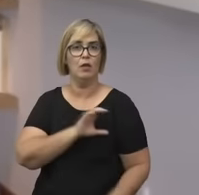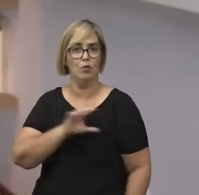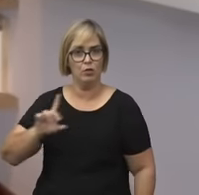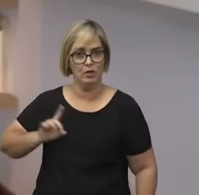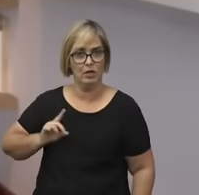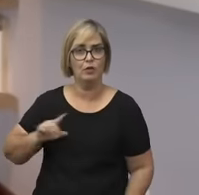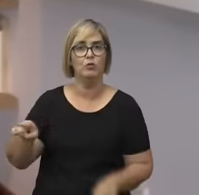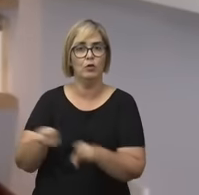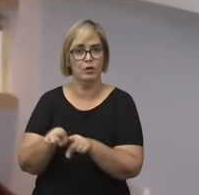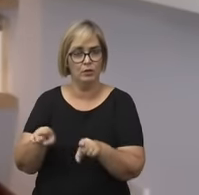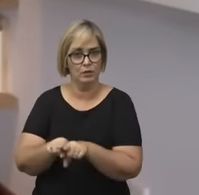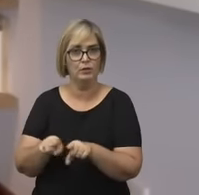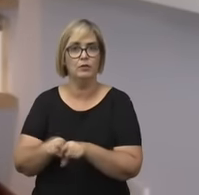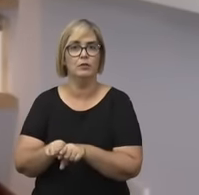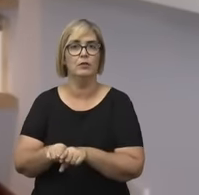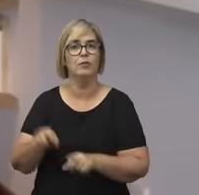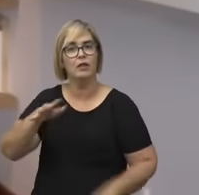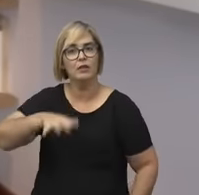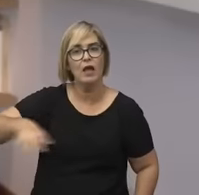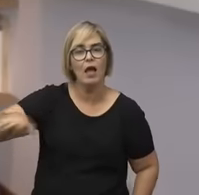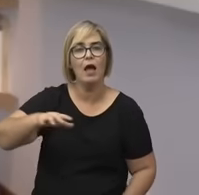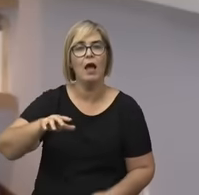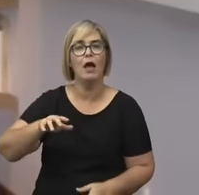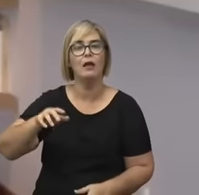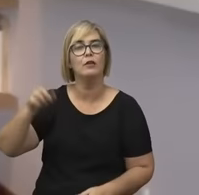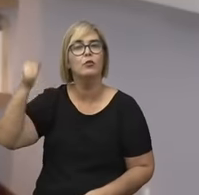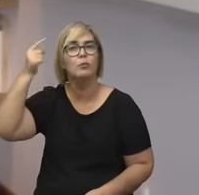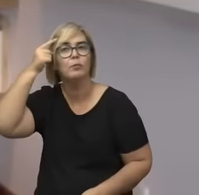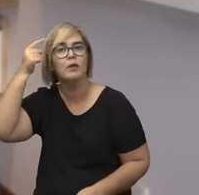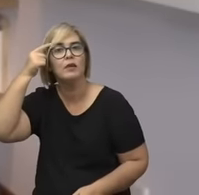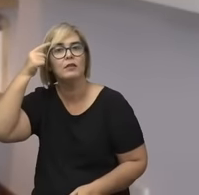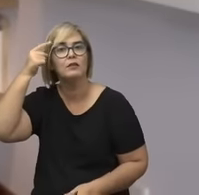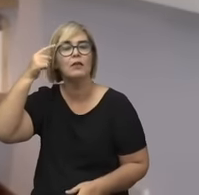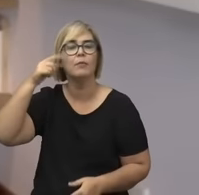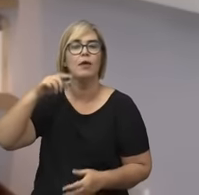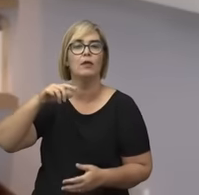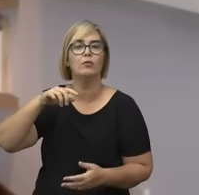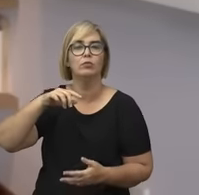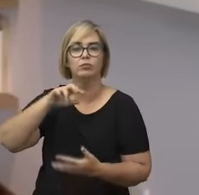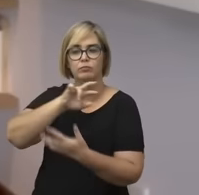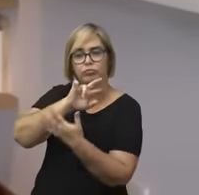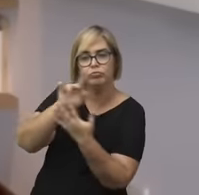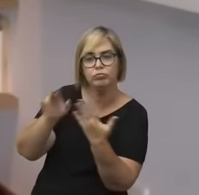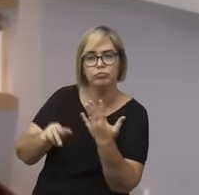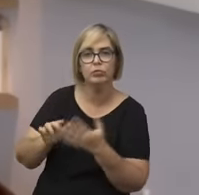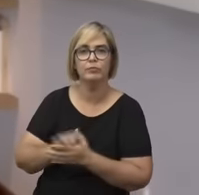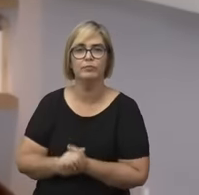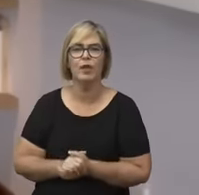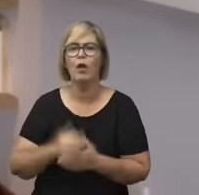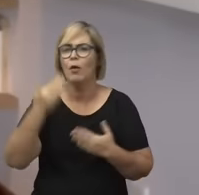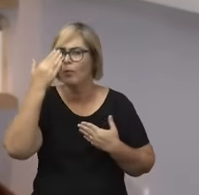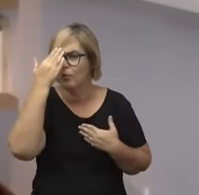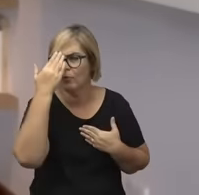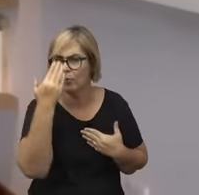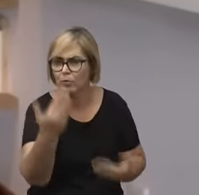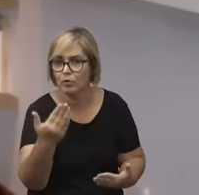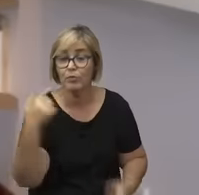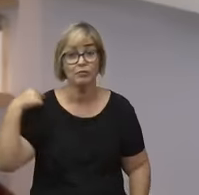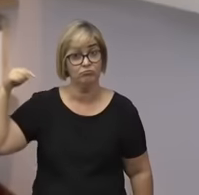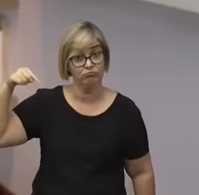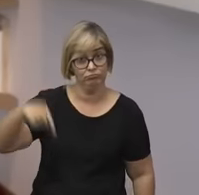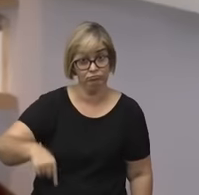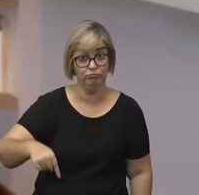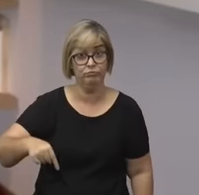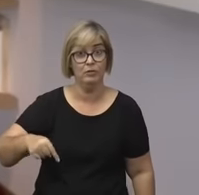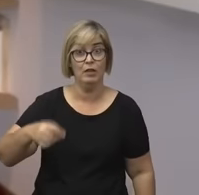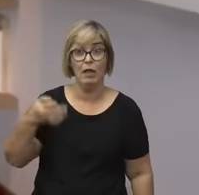sobre as origens plurais do pensamento ocidental. Primeiramente, muito obrigado, Anastácia, por trazer uma discussão tão